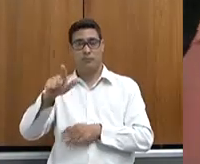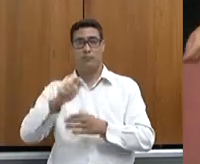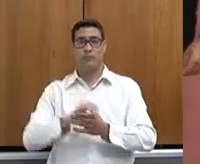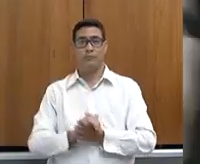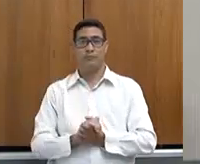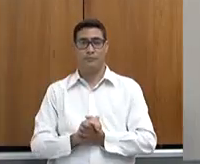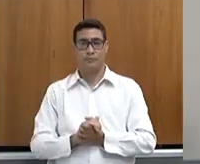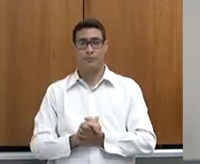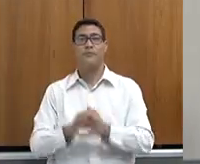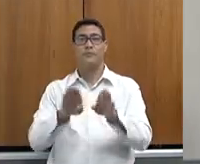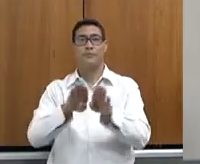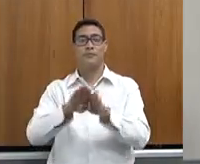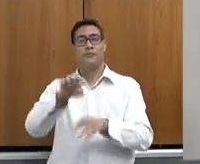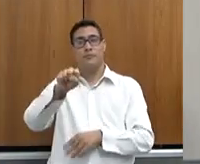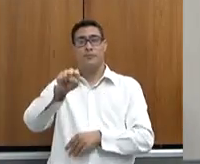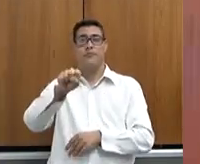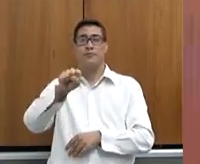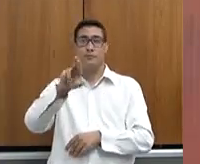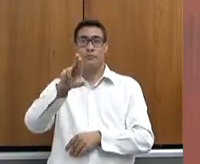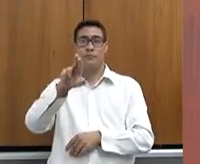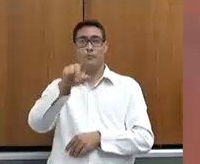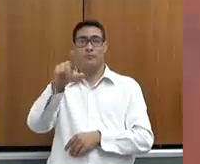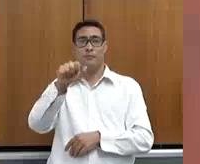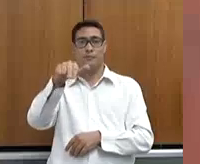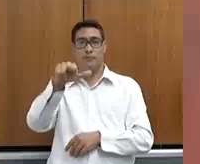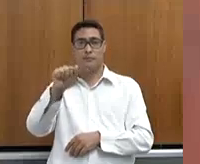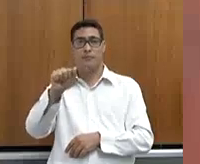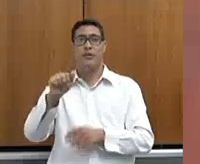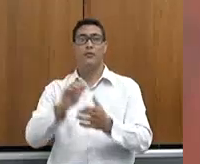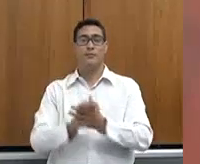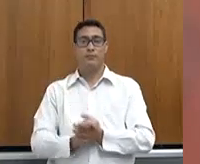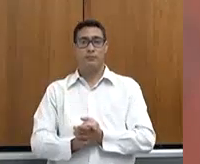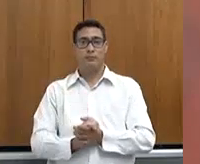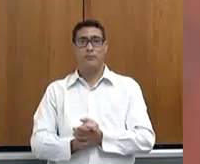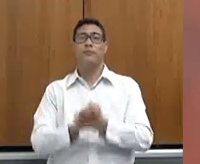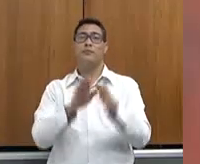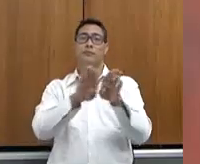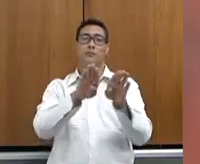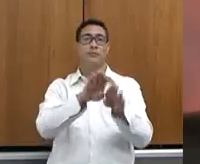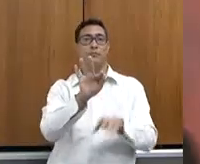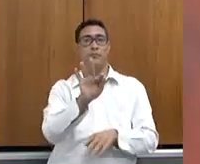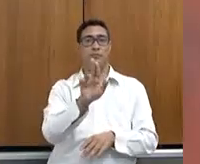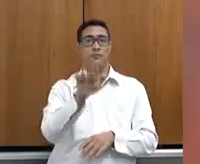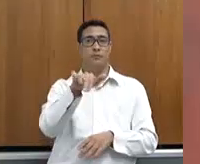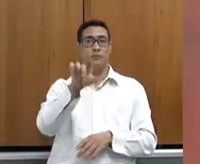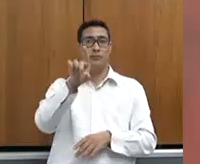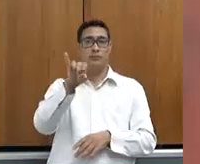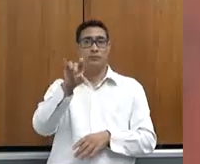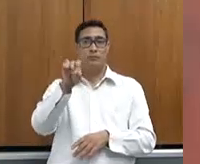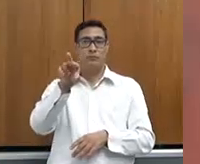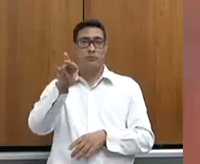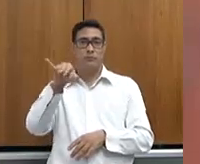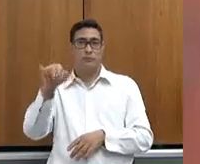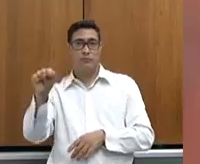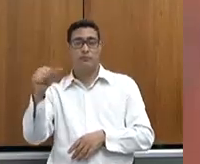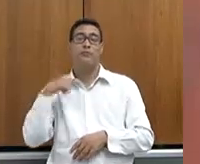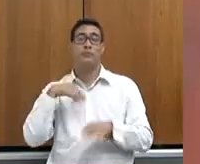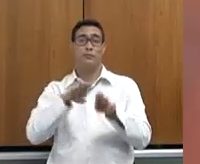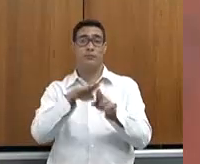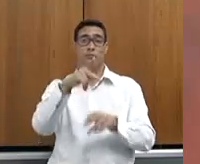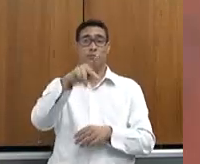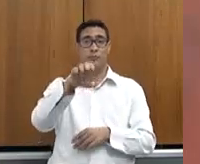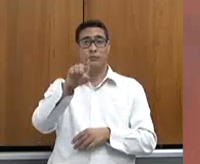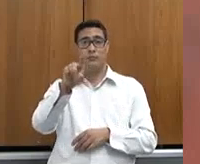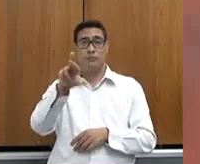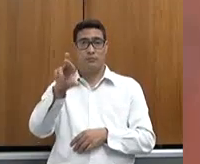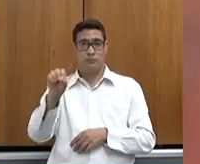Senhora Suzana Rocha, superintendente de Arrecadação e Gestão Fundiária da CEAPA. Muito obrigado pela presença. Pedro D'Ângelo,